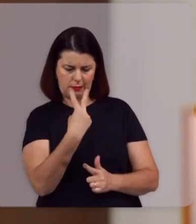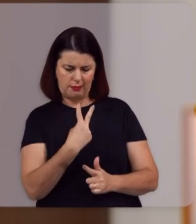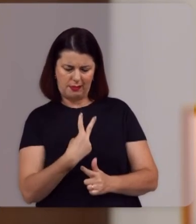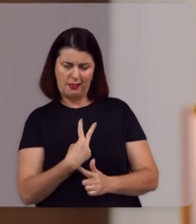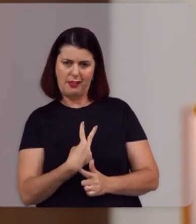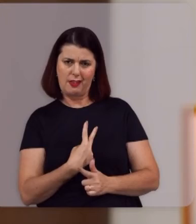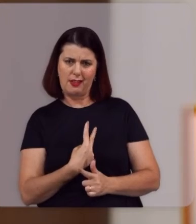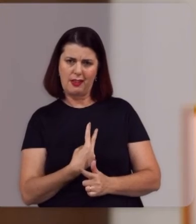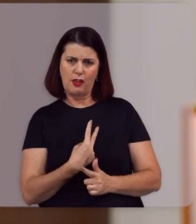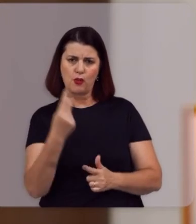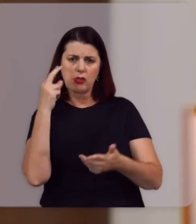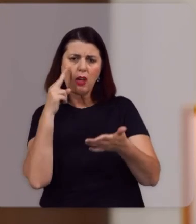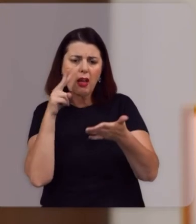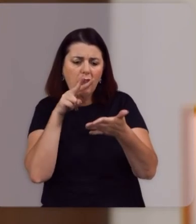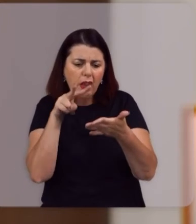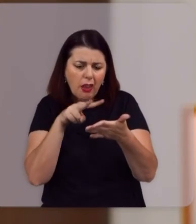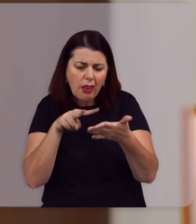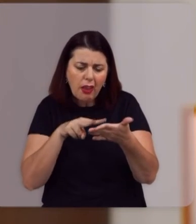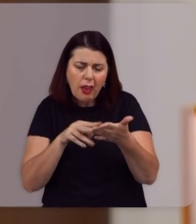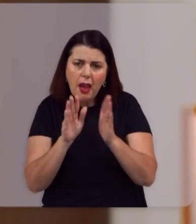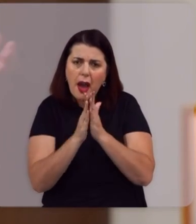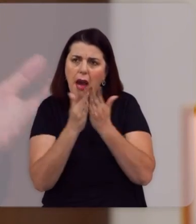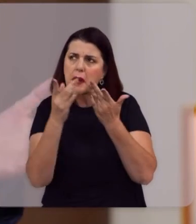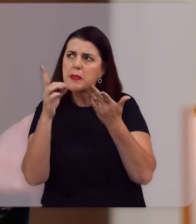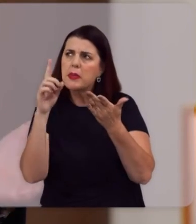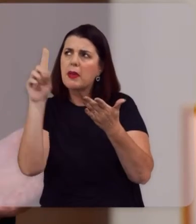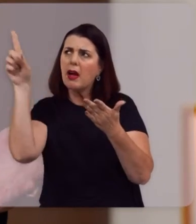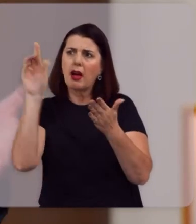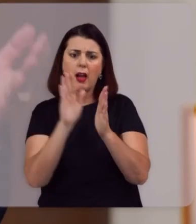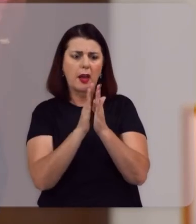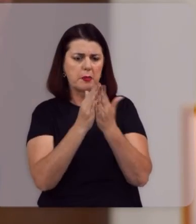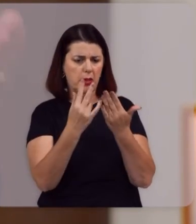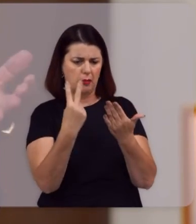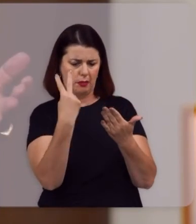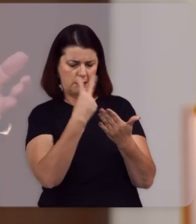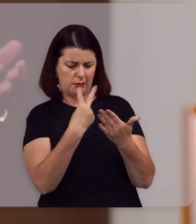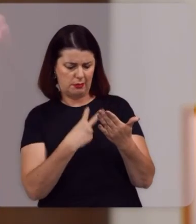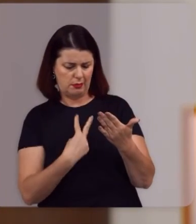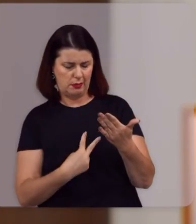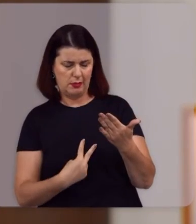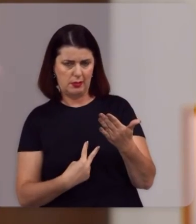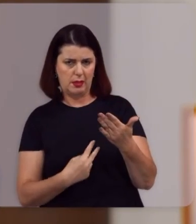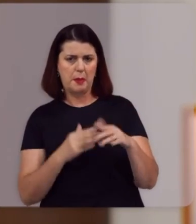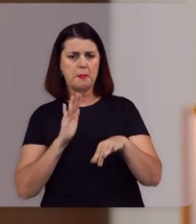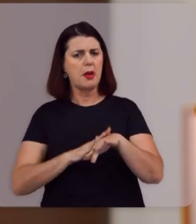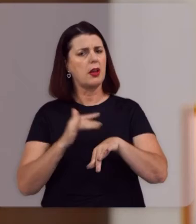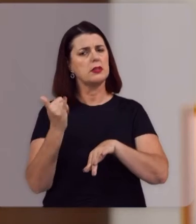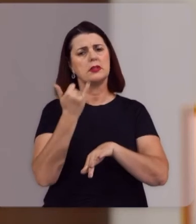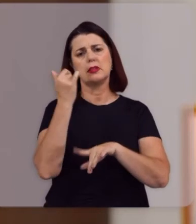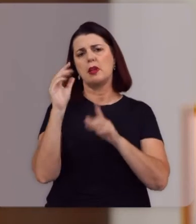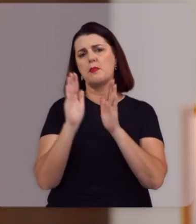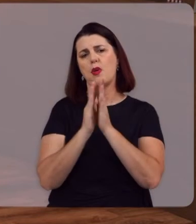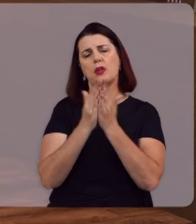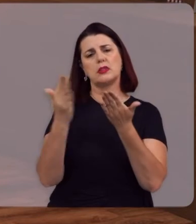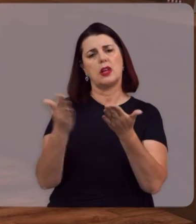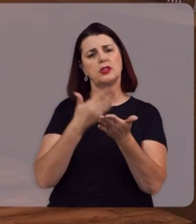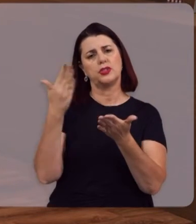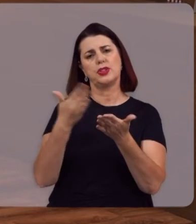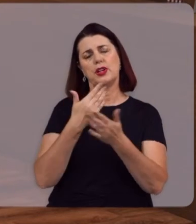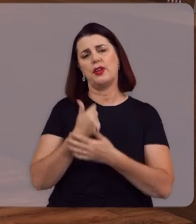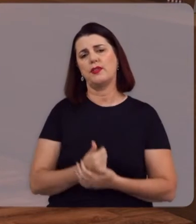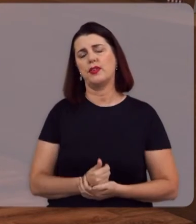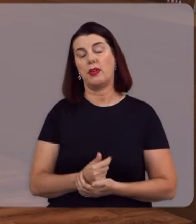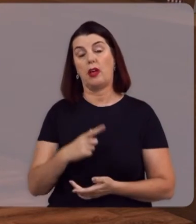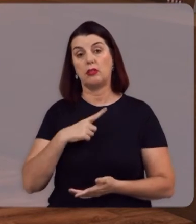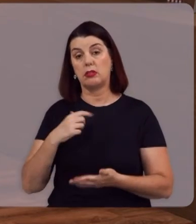você Examina a Bíblia A Bíblia examina você A Bíblia certamente É o livro Dos livros A